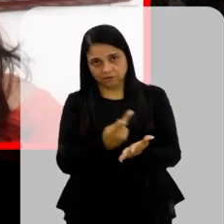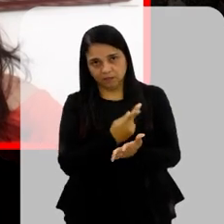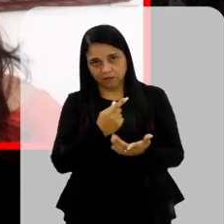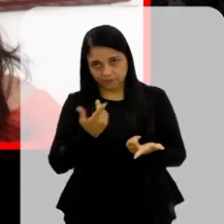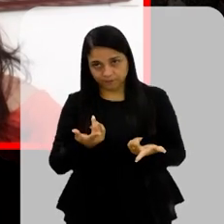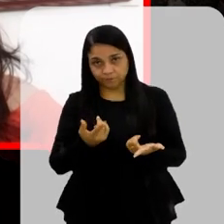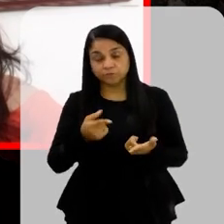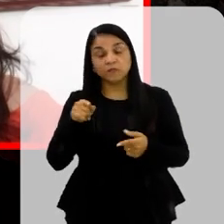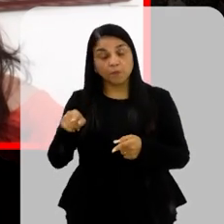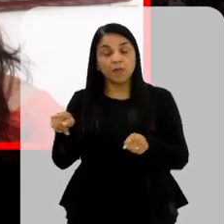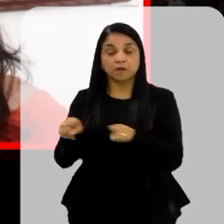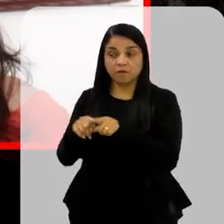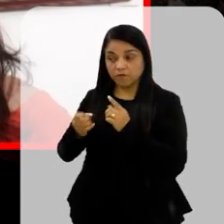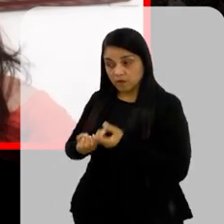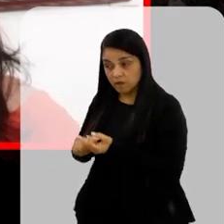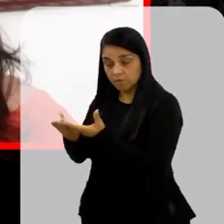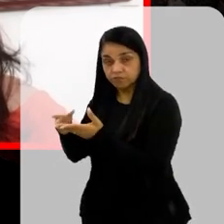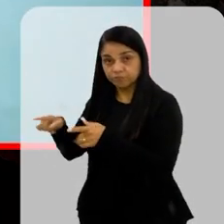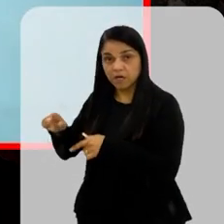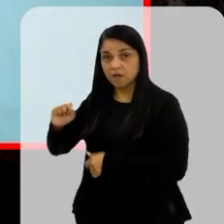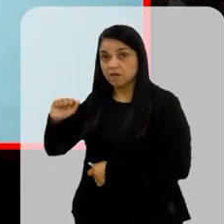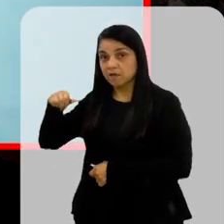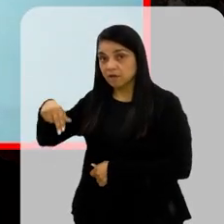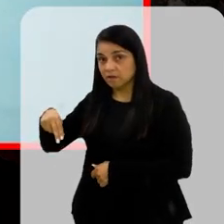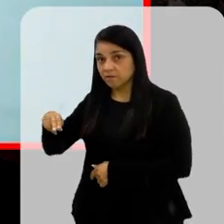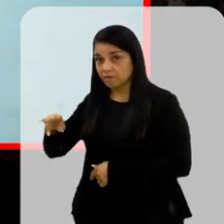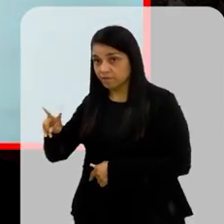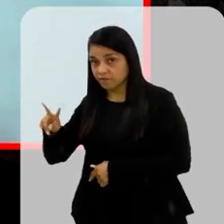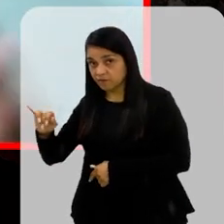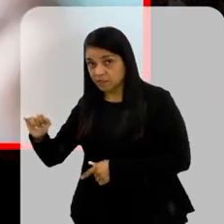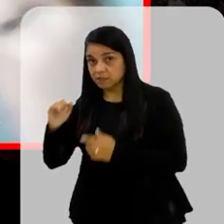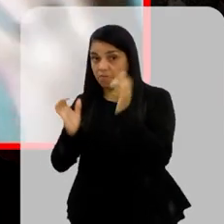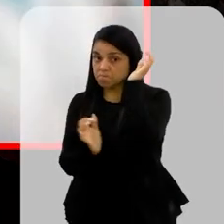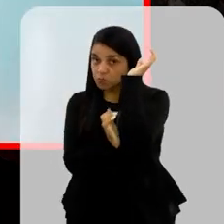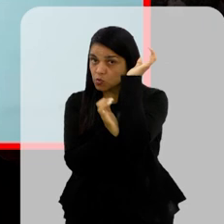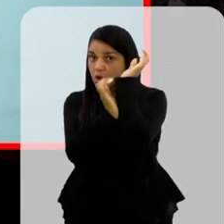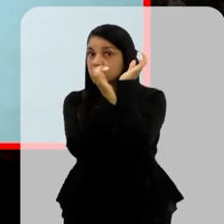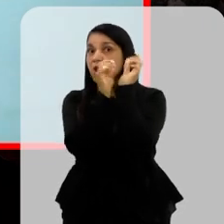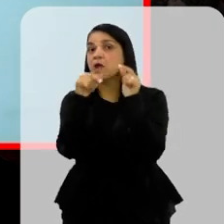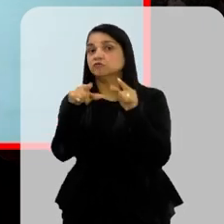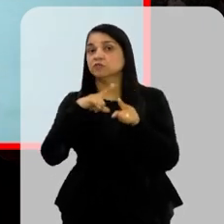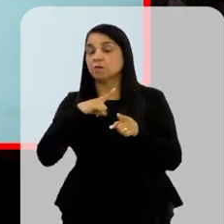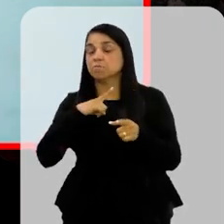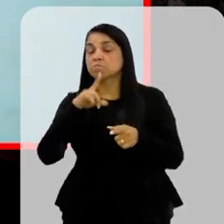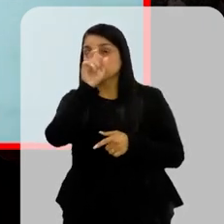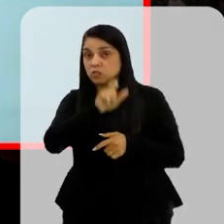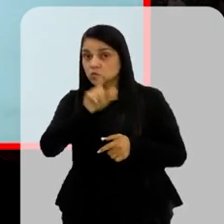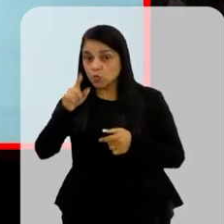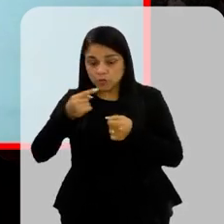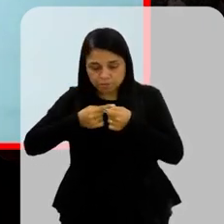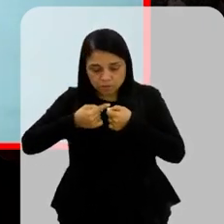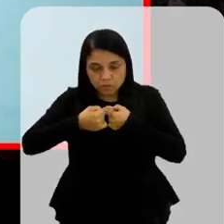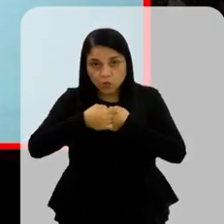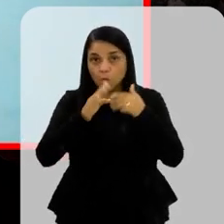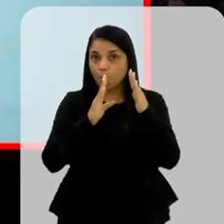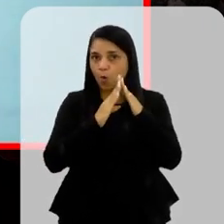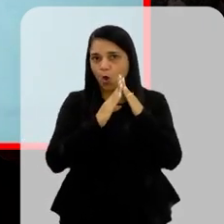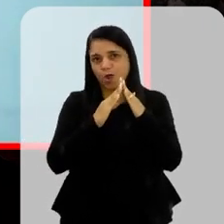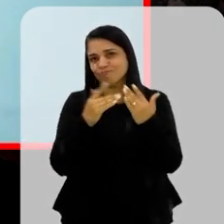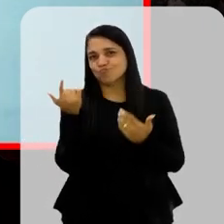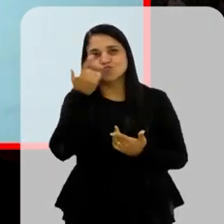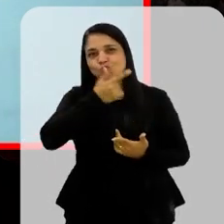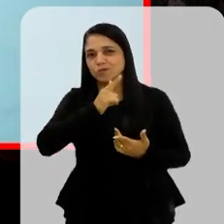muito burocrático Aquelas pessoas De interiores Que não tem Muita informação Ela não consegue